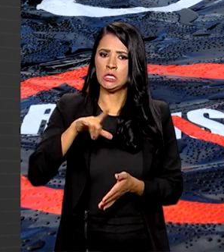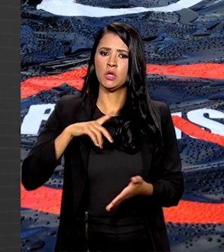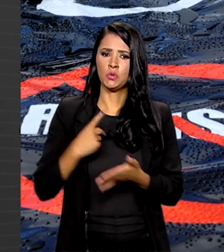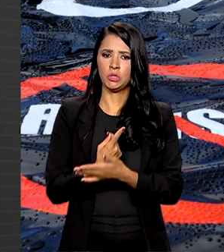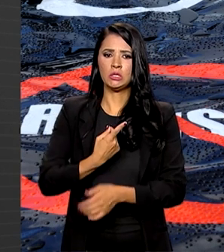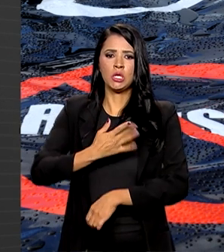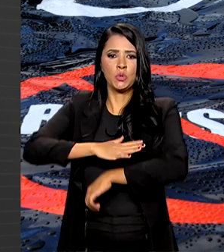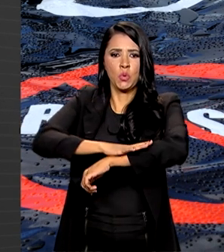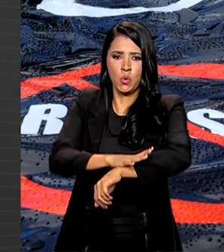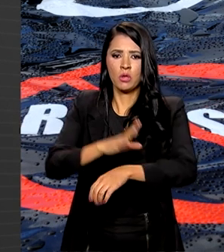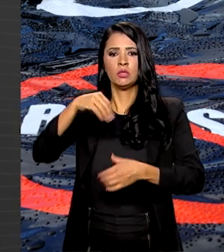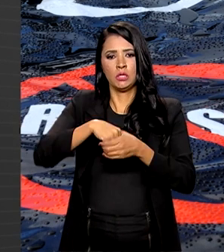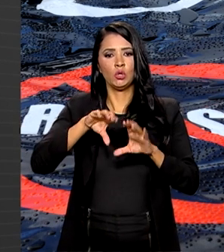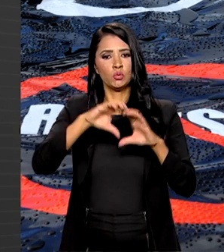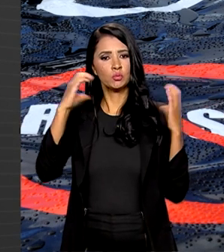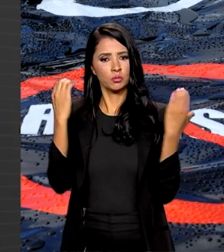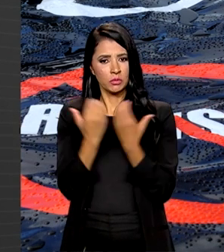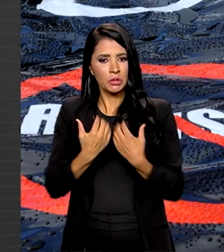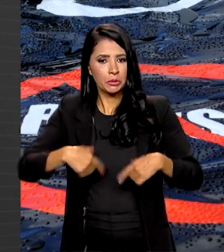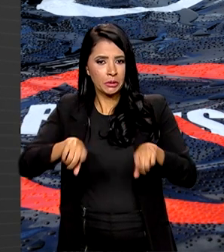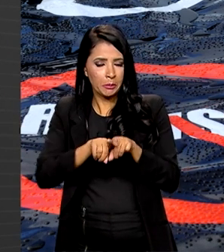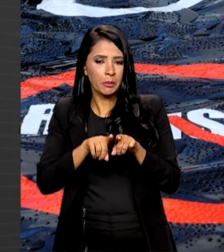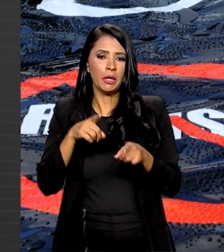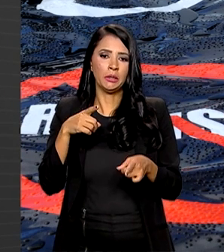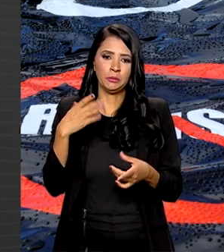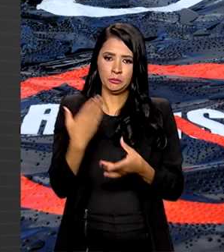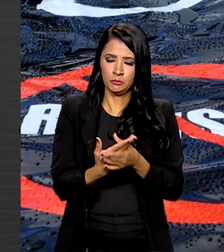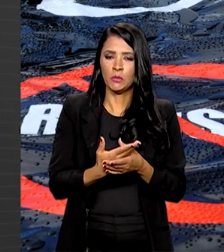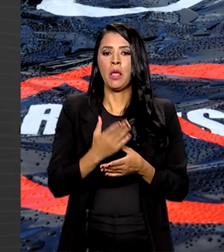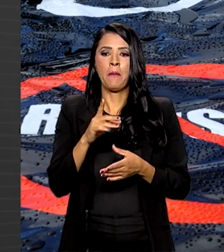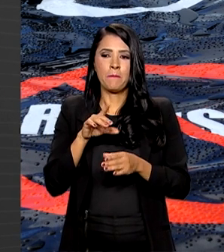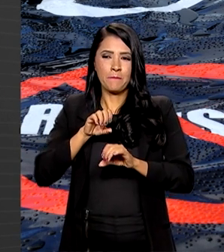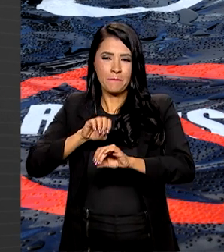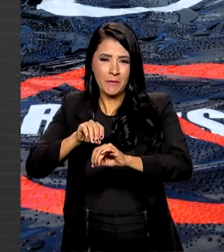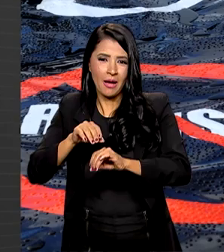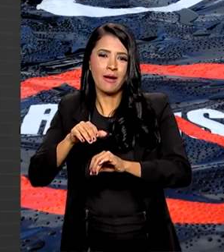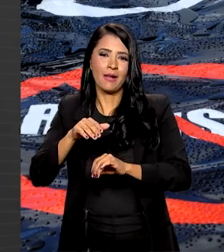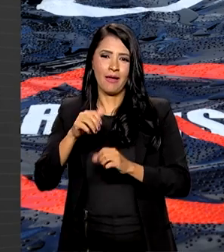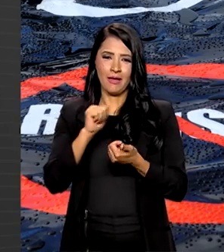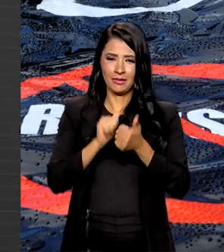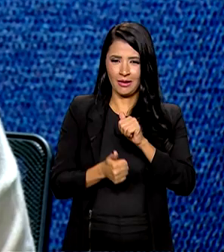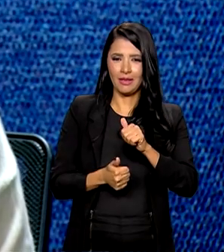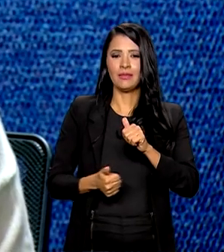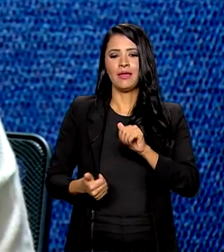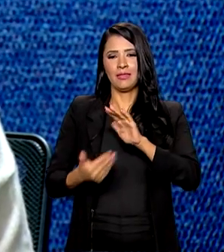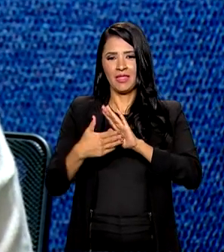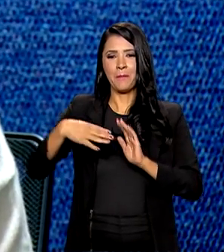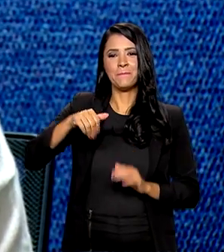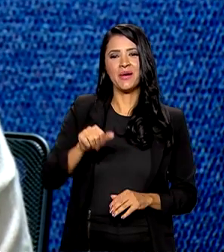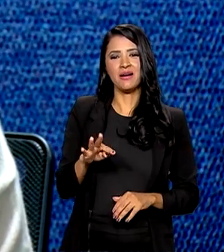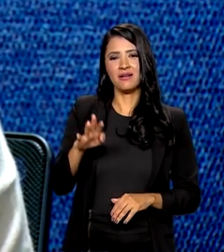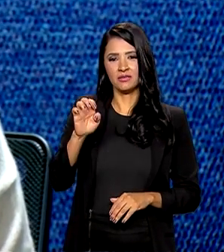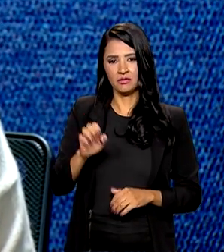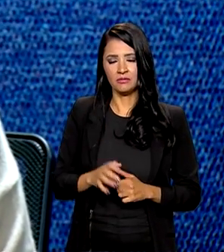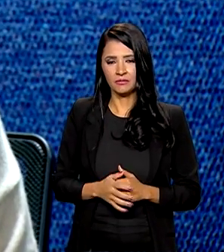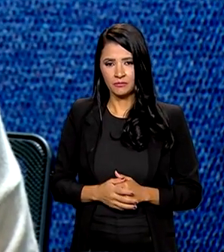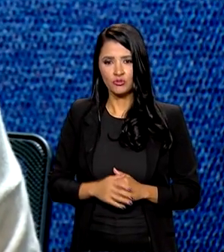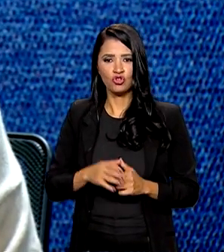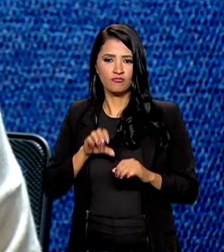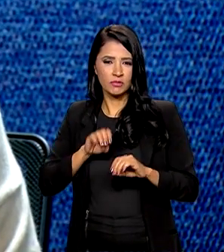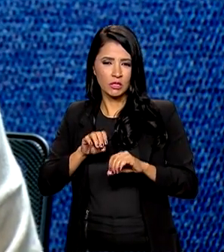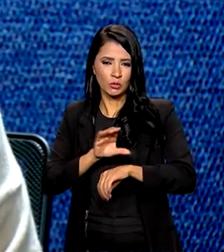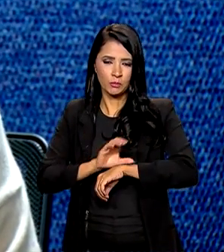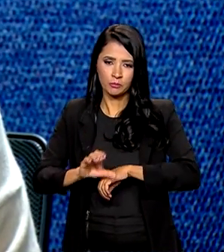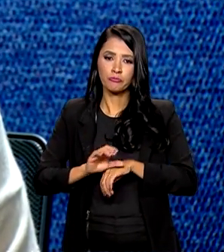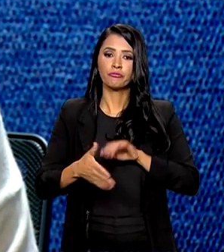racismo nos estádios, além de processos formativos para atletas da base até o master. Propor ações, políticas